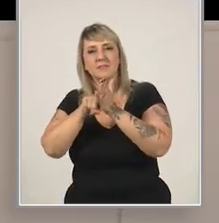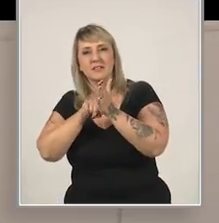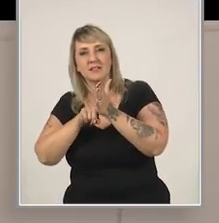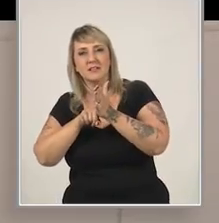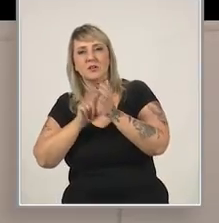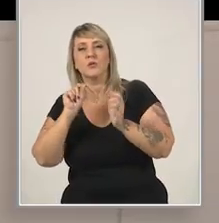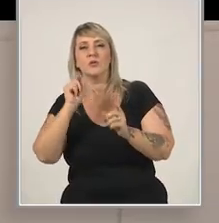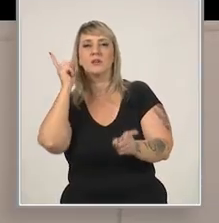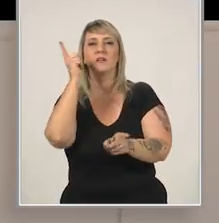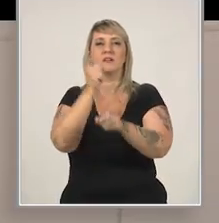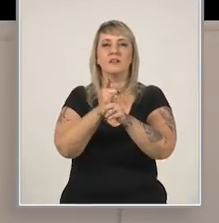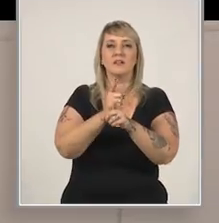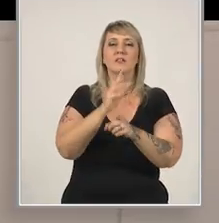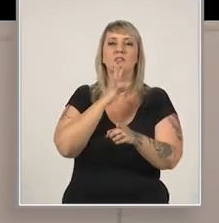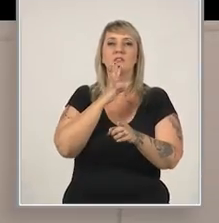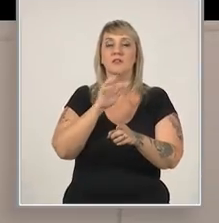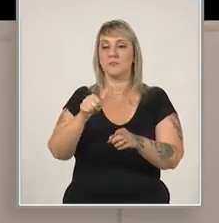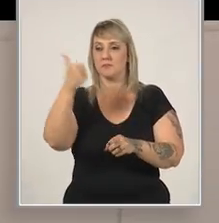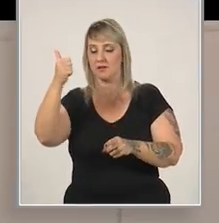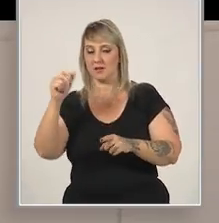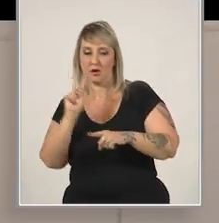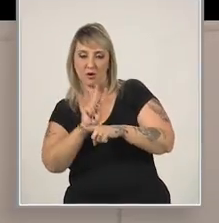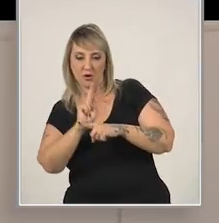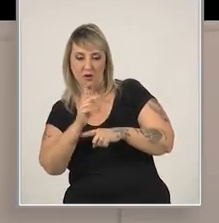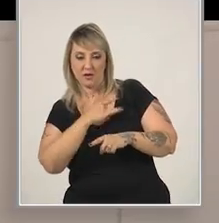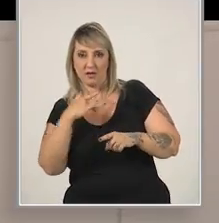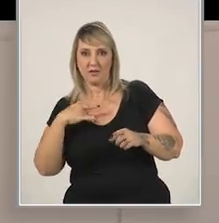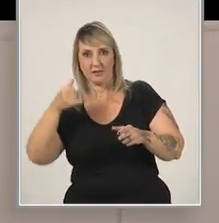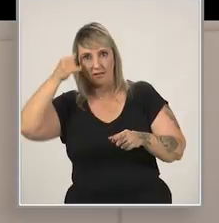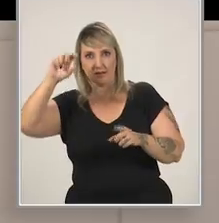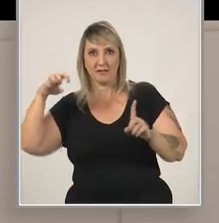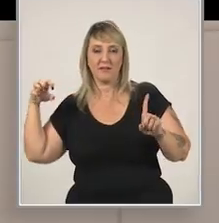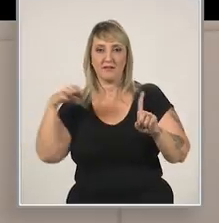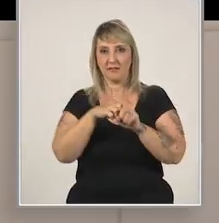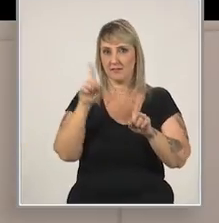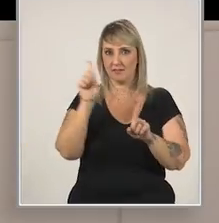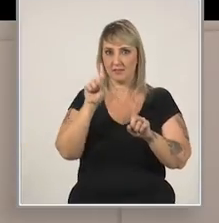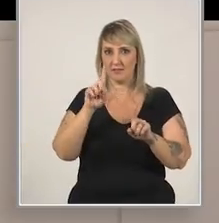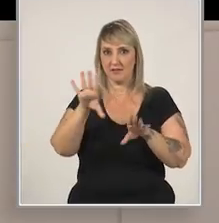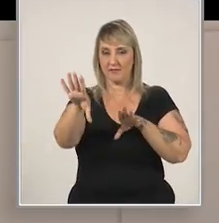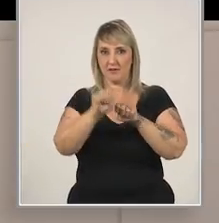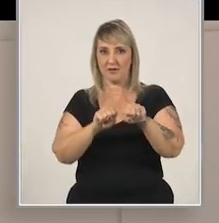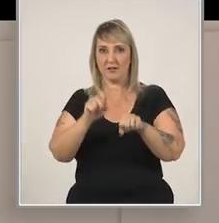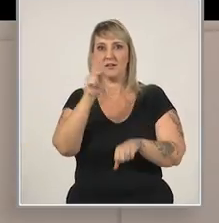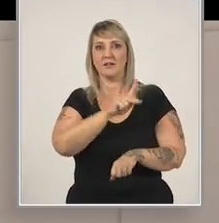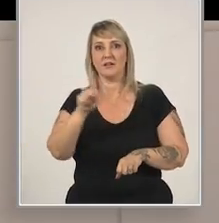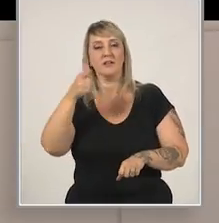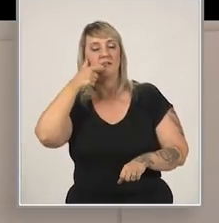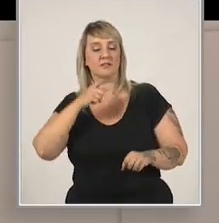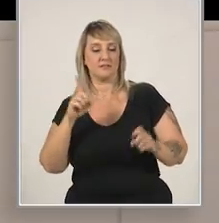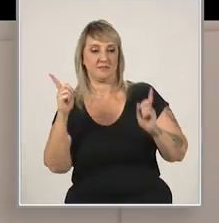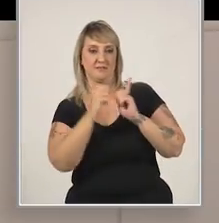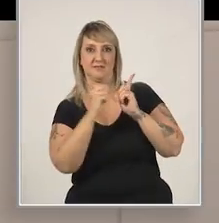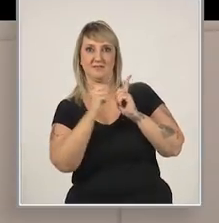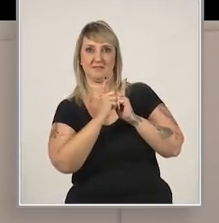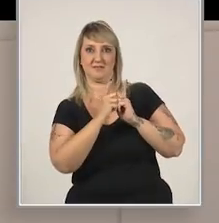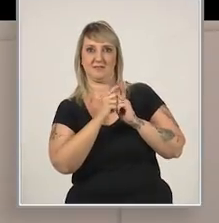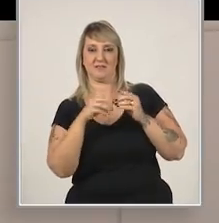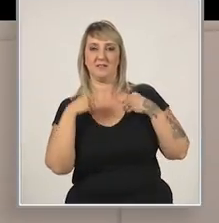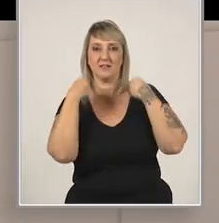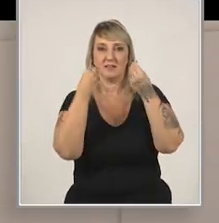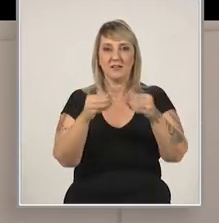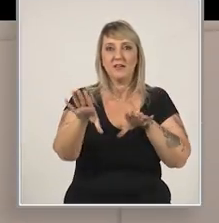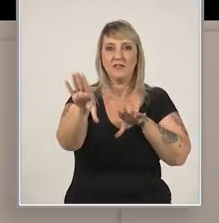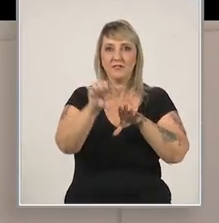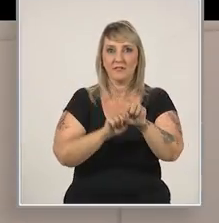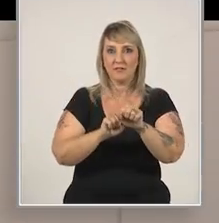gente fez um levantamento na literatura e identificou que conhecer primeiros socorros e prevenção de acidentes não faz parte da formação do professor. Então, para atender essa demanda,